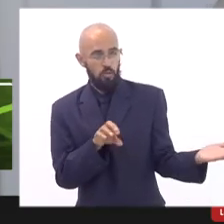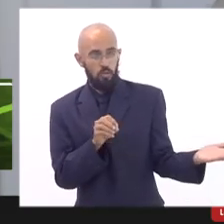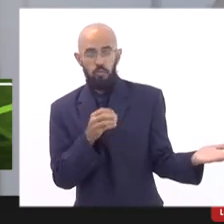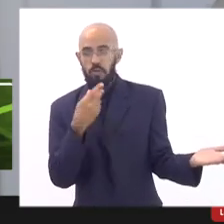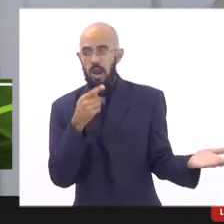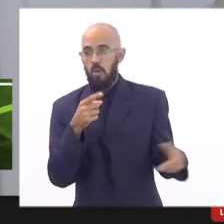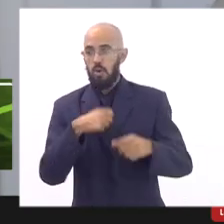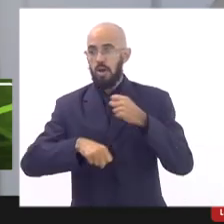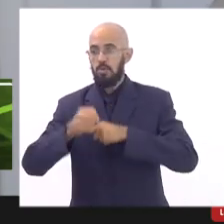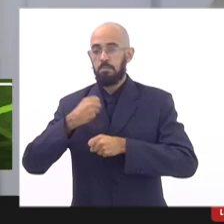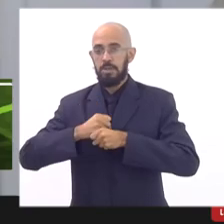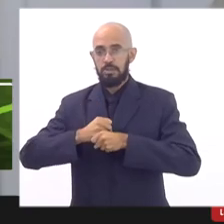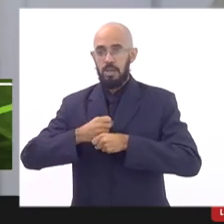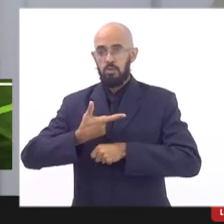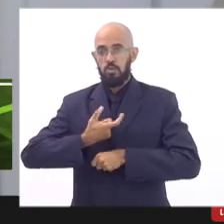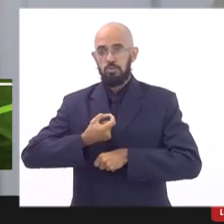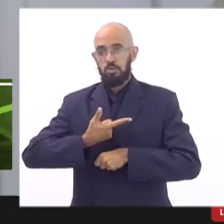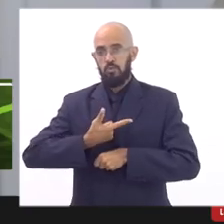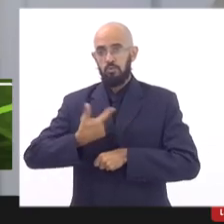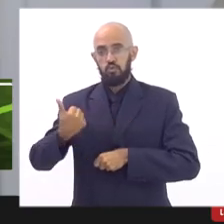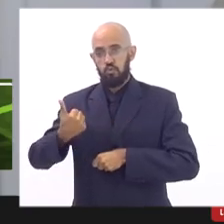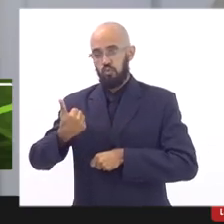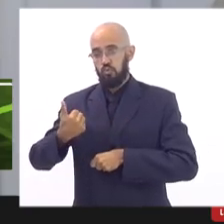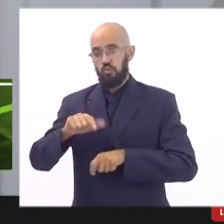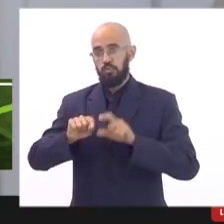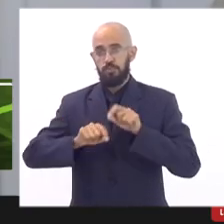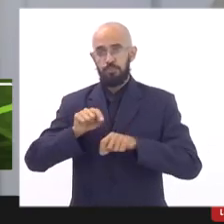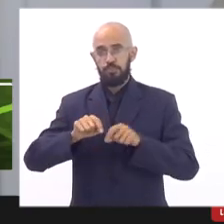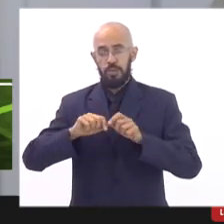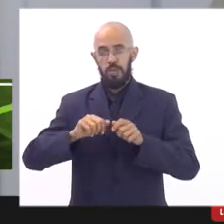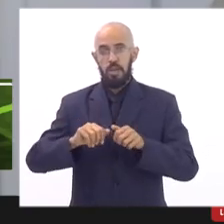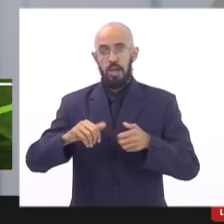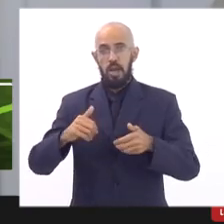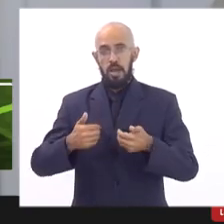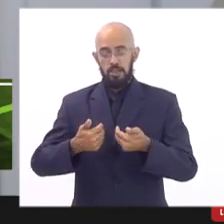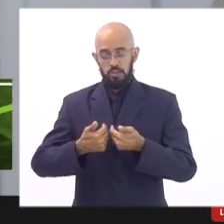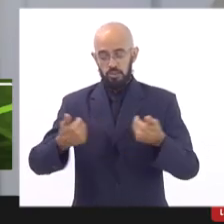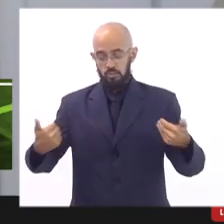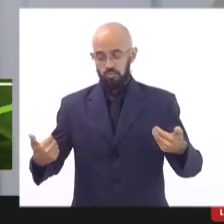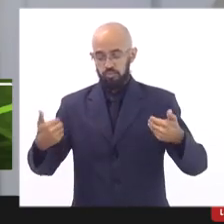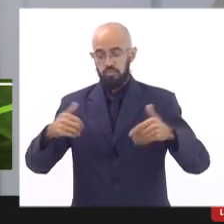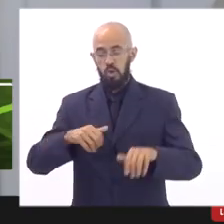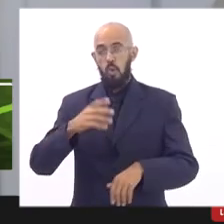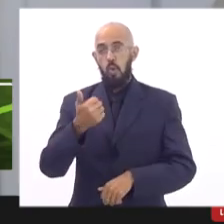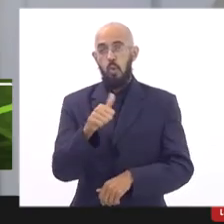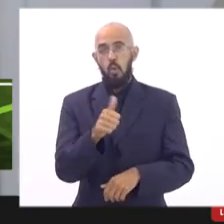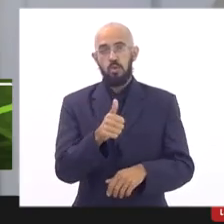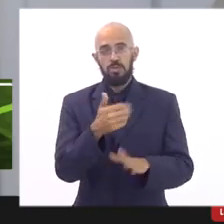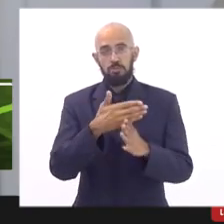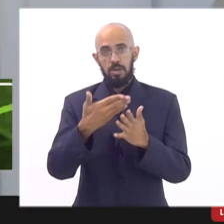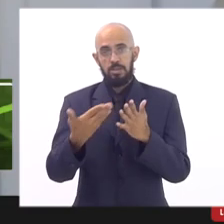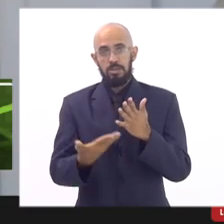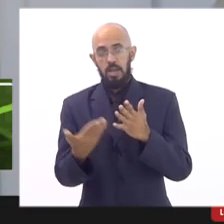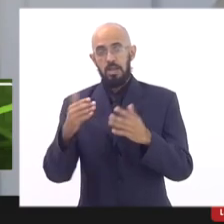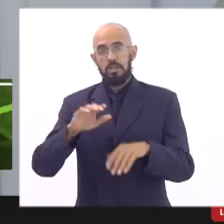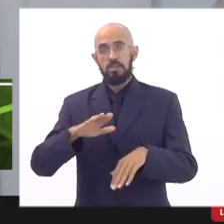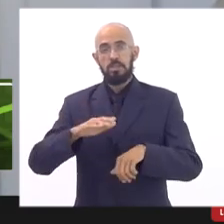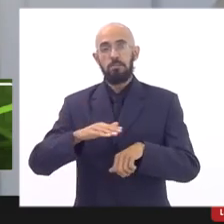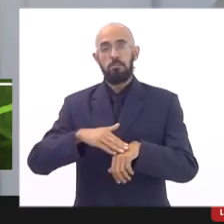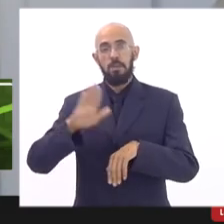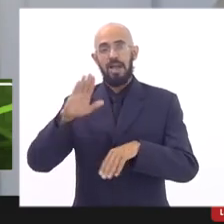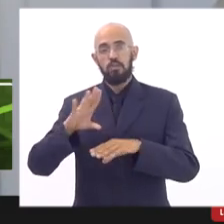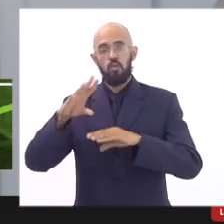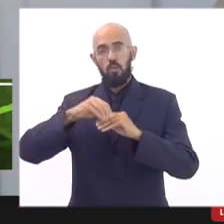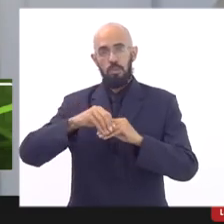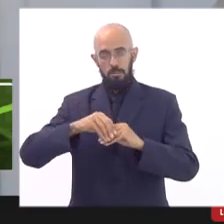2021 nós descentralizamos 11 parcelas mais um superávit dividido